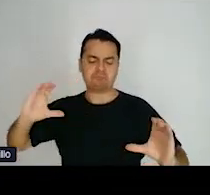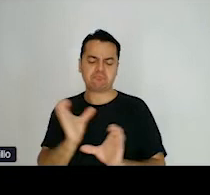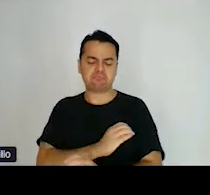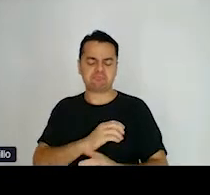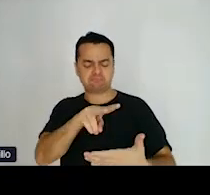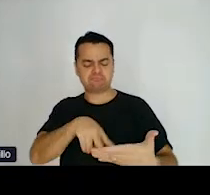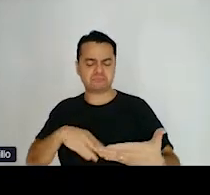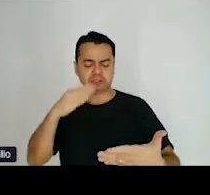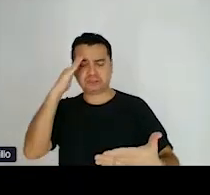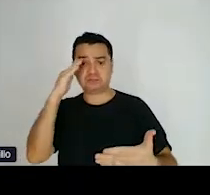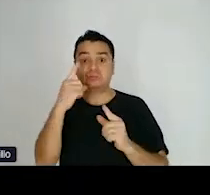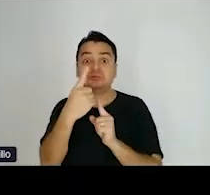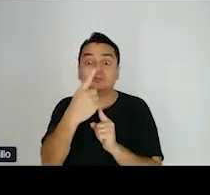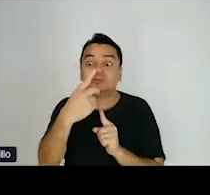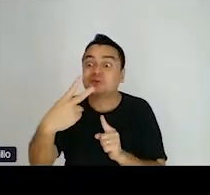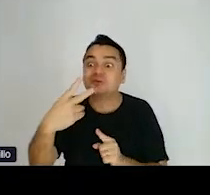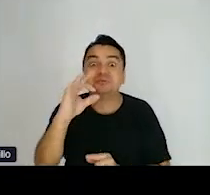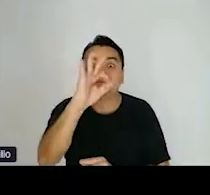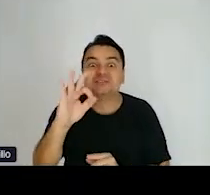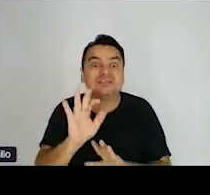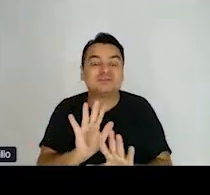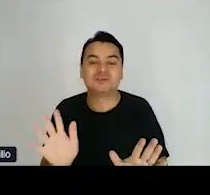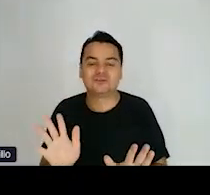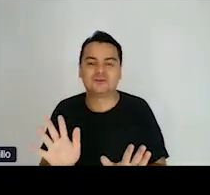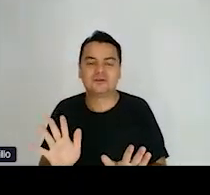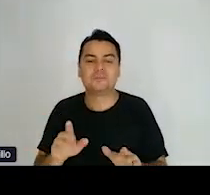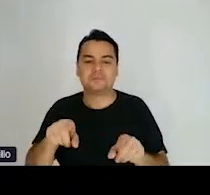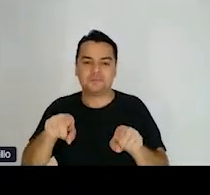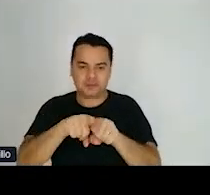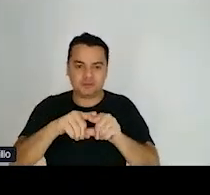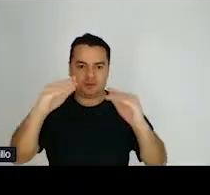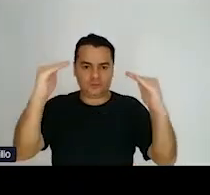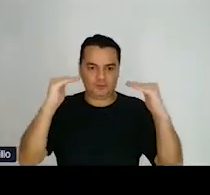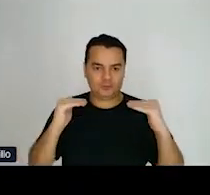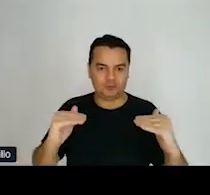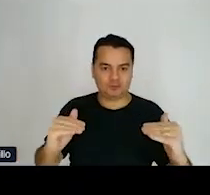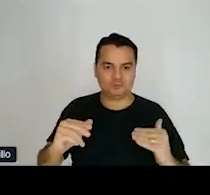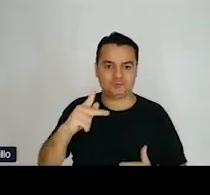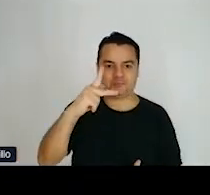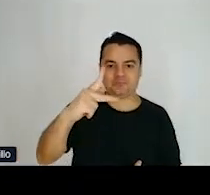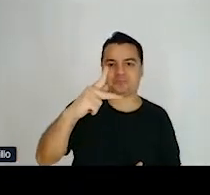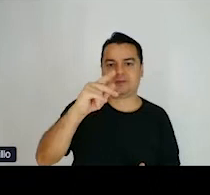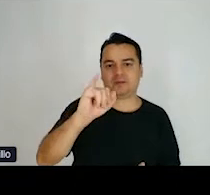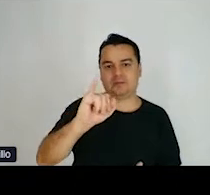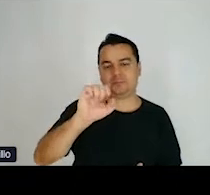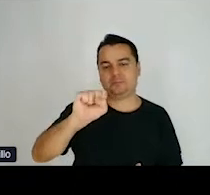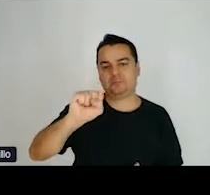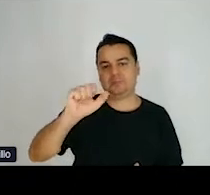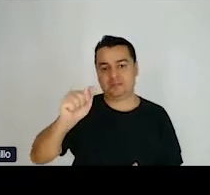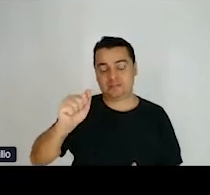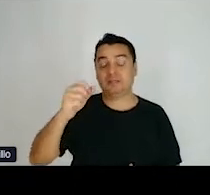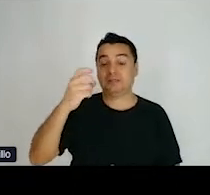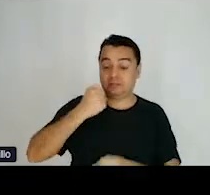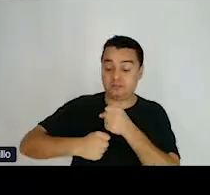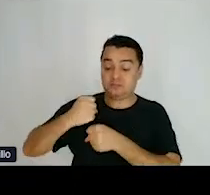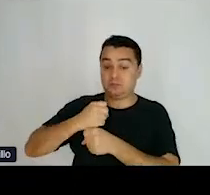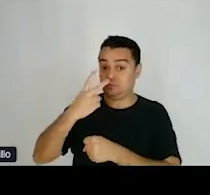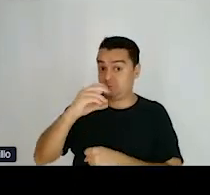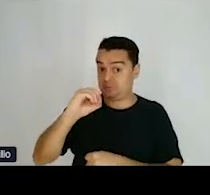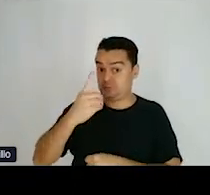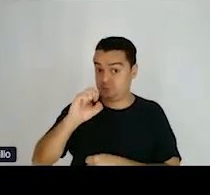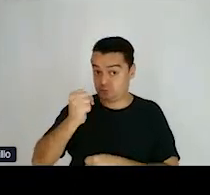e abstratos. Já o PISA, de 2018, feito com estudantes de 15 anos,